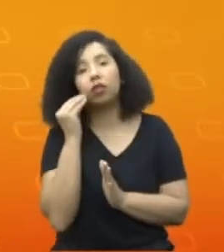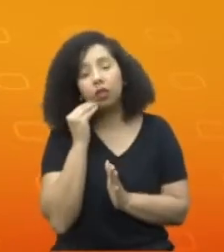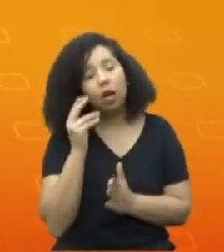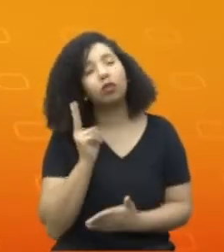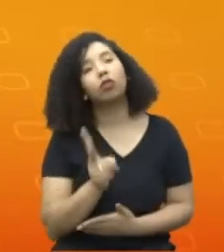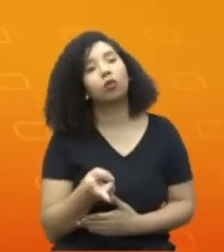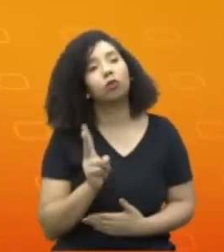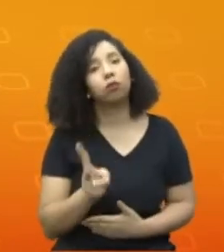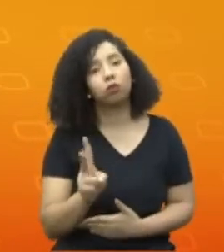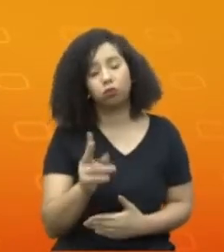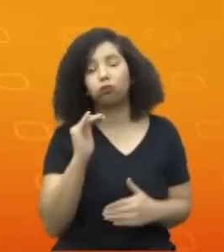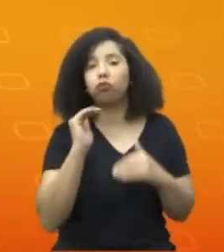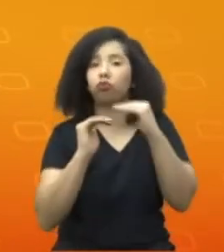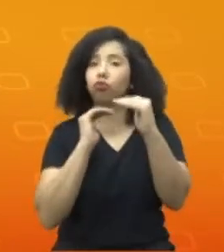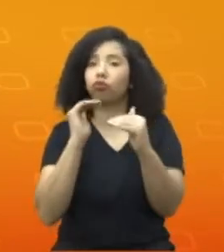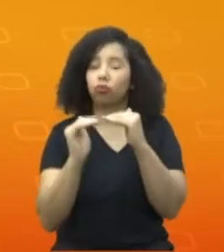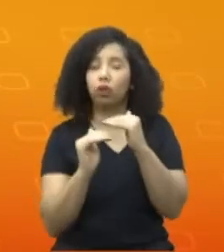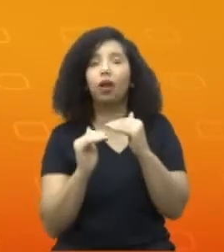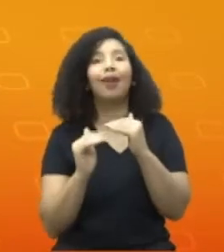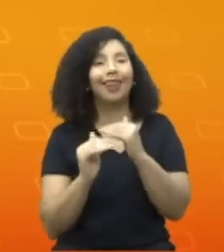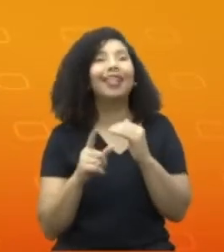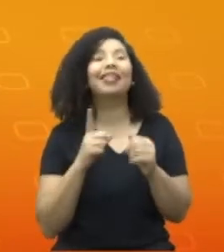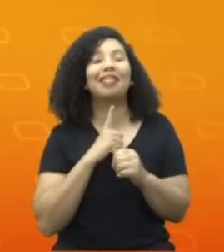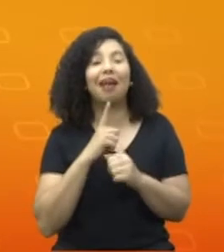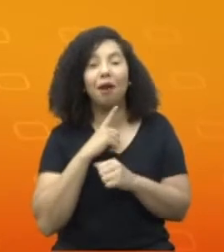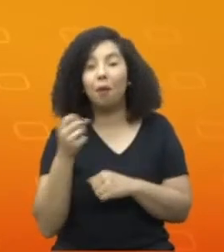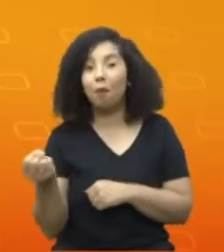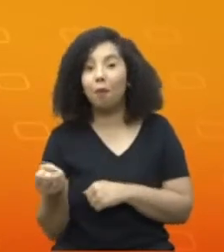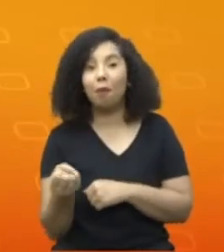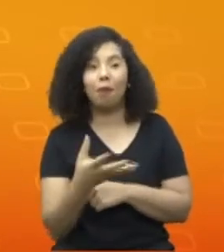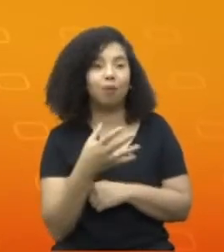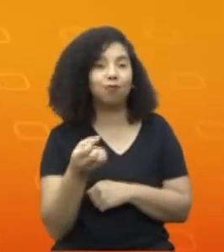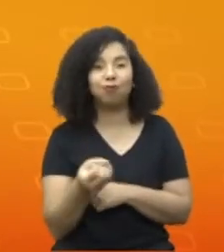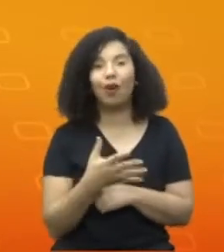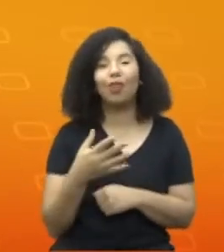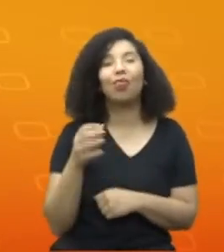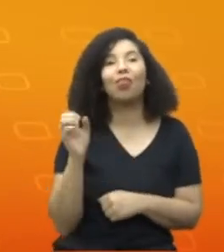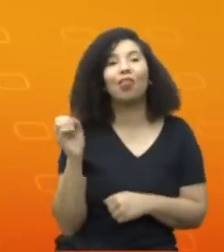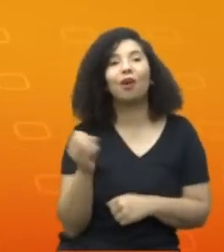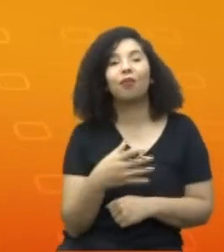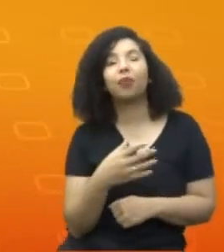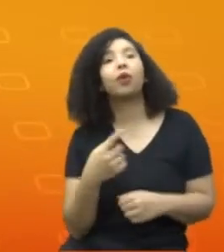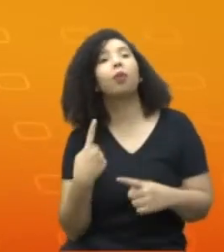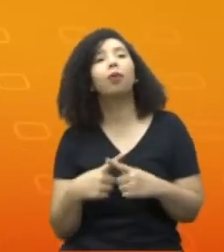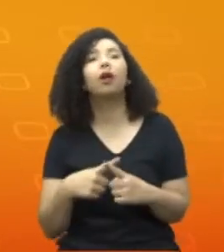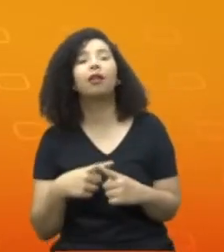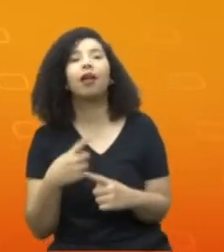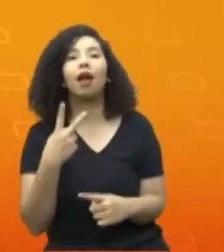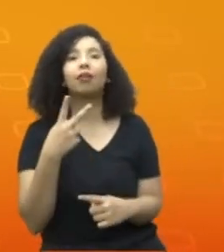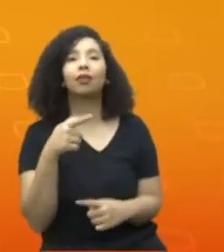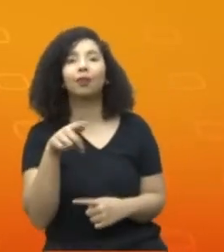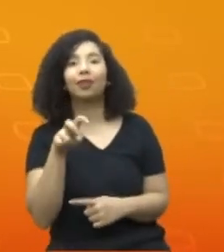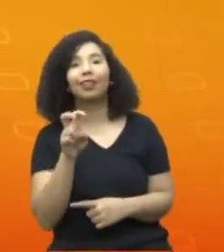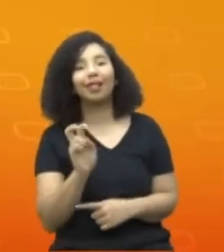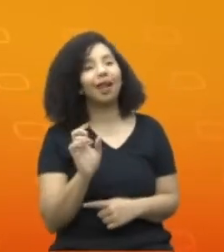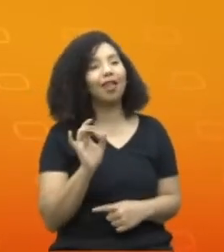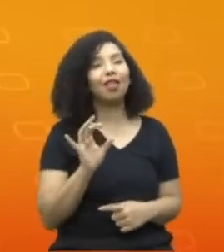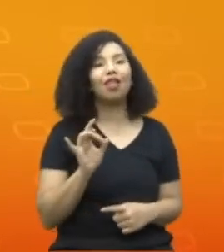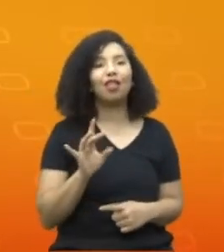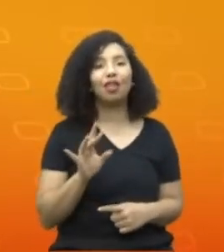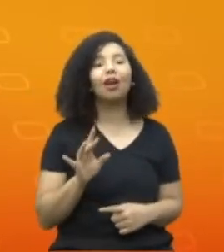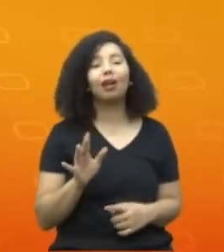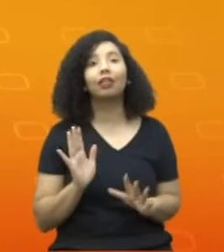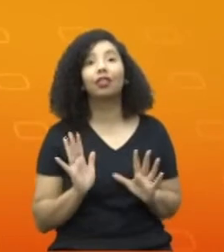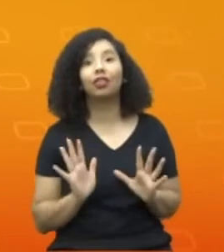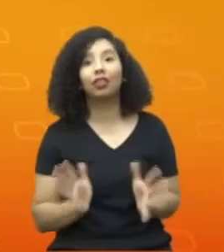evoluindo, ainda vamos ter muitas novidades para mostrar, a TV 2.5 que é uma prévia do que virá no futuro, já está